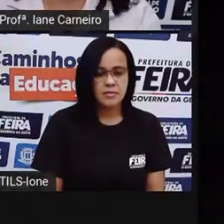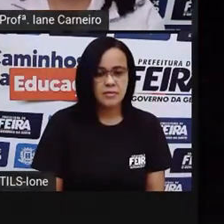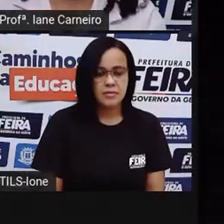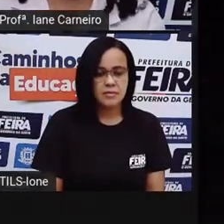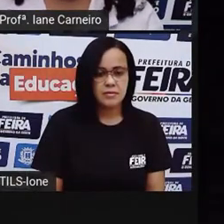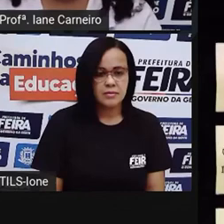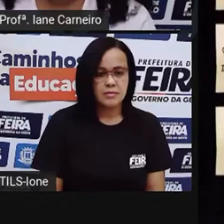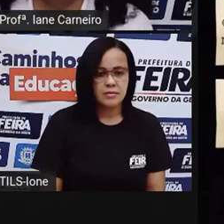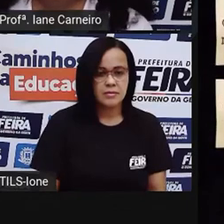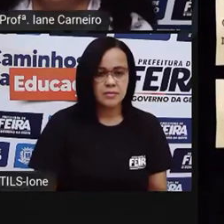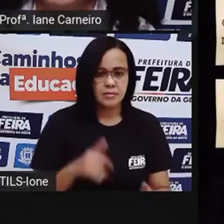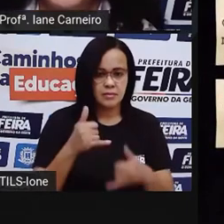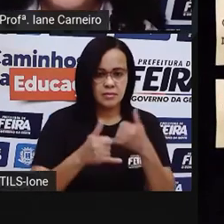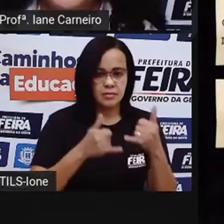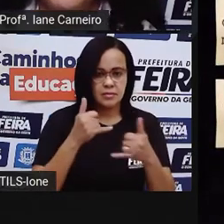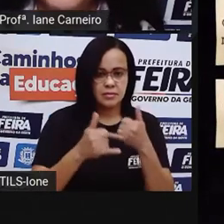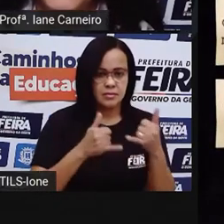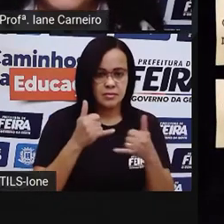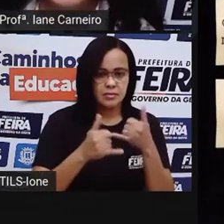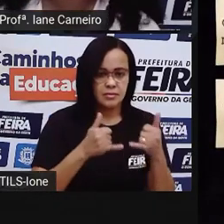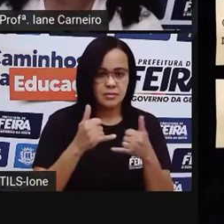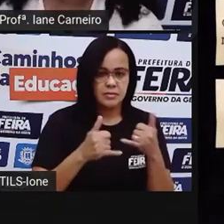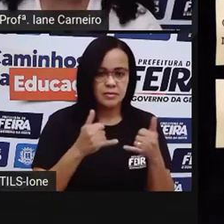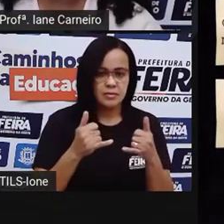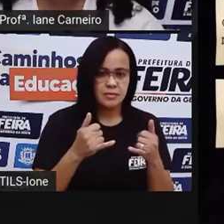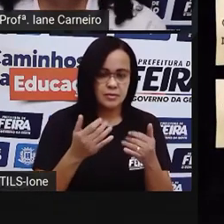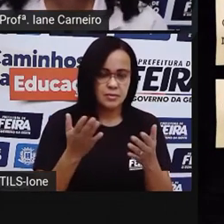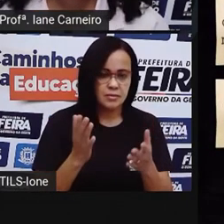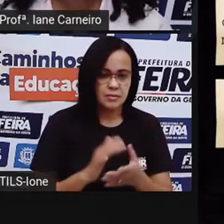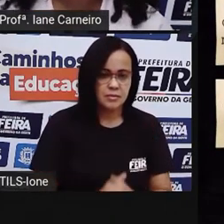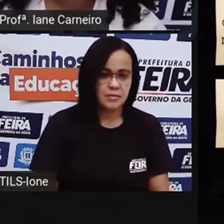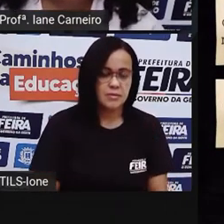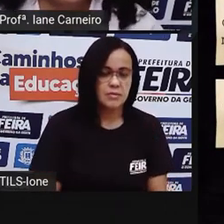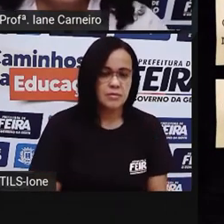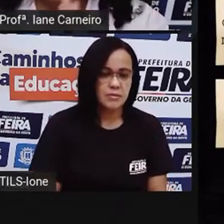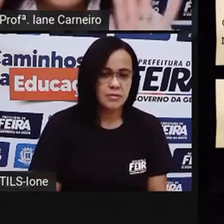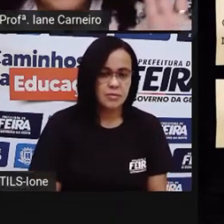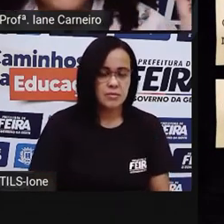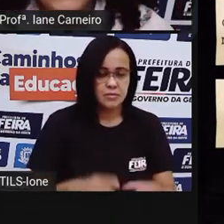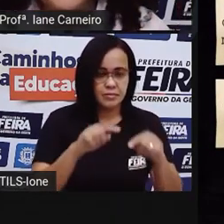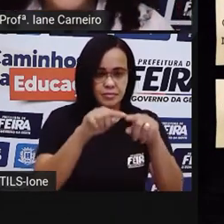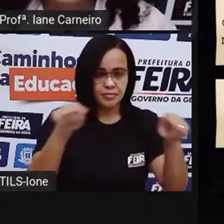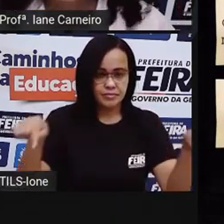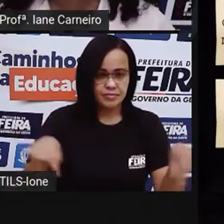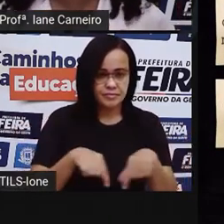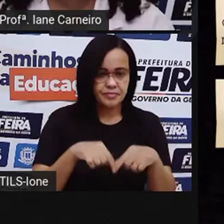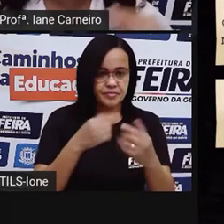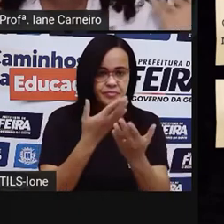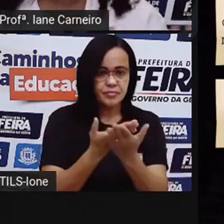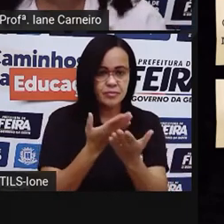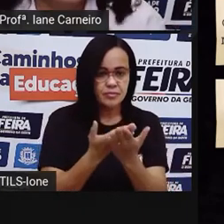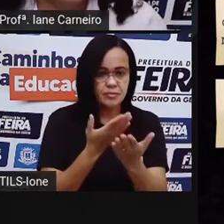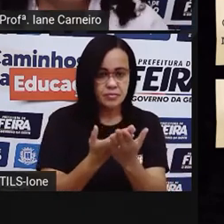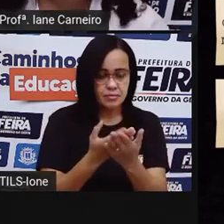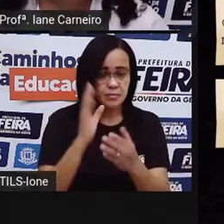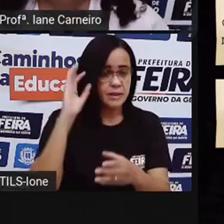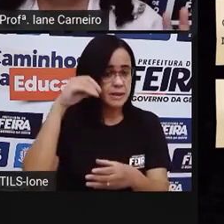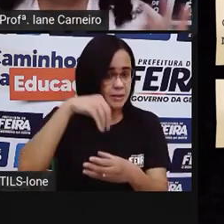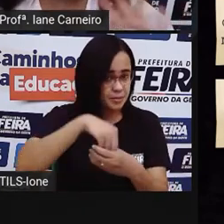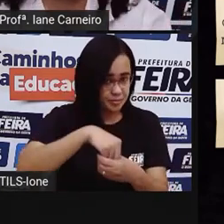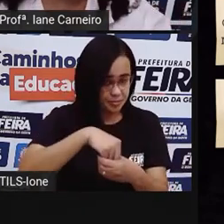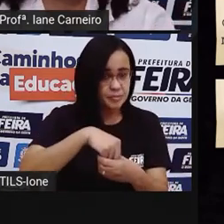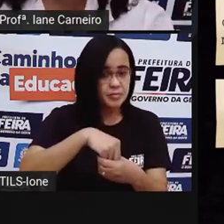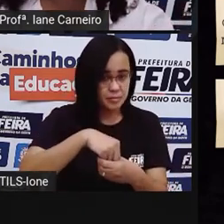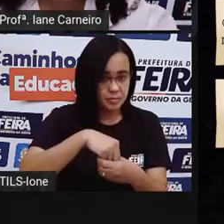Vamos lá para o desafio, que a Pró trouxe para você. Então aqui, ó, a gente vê a disposição de uma sala de aula, né?